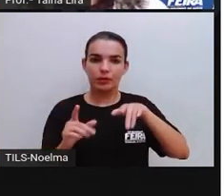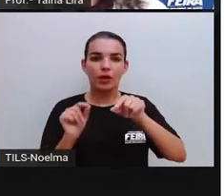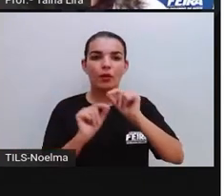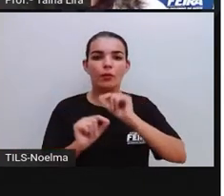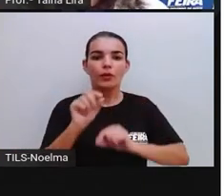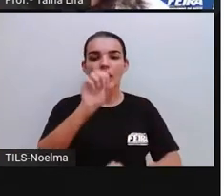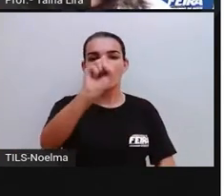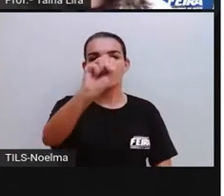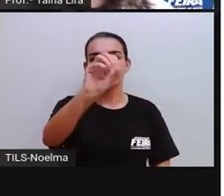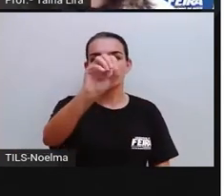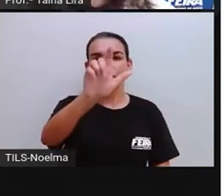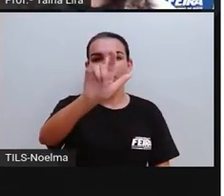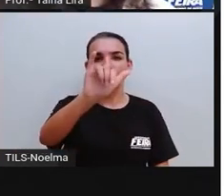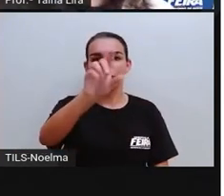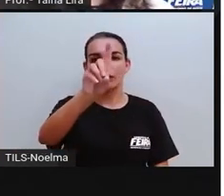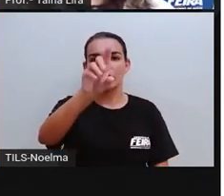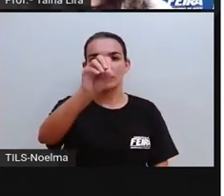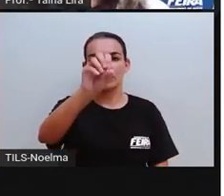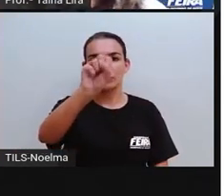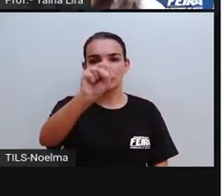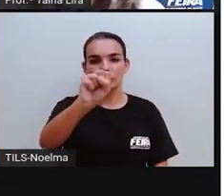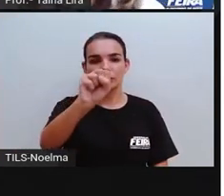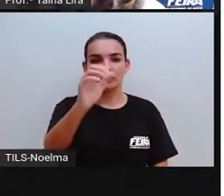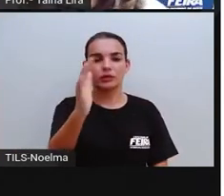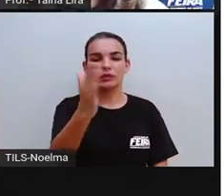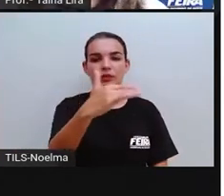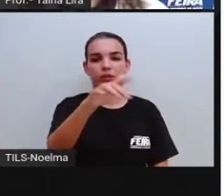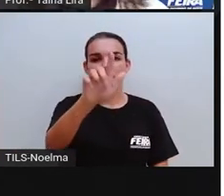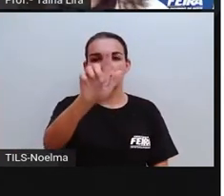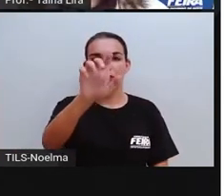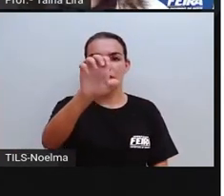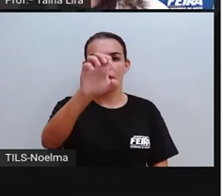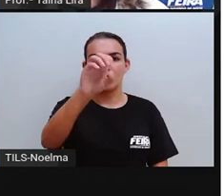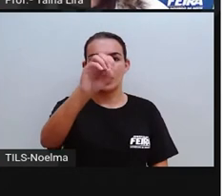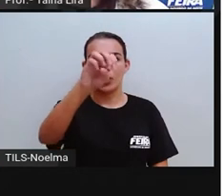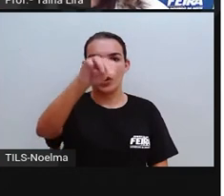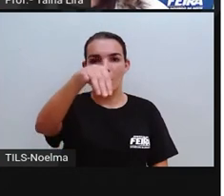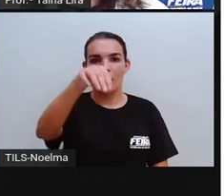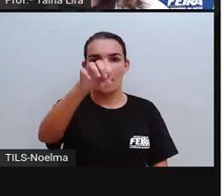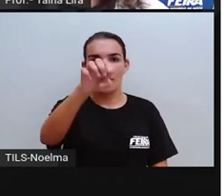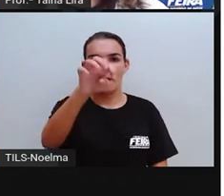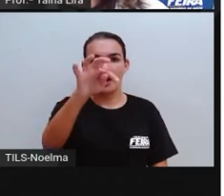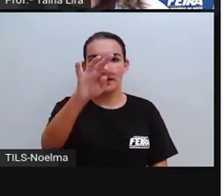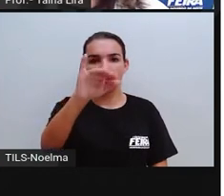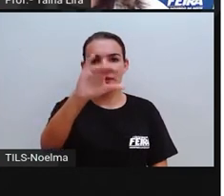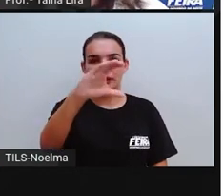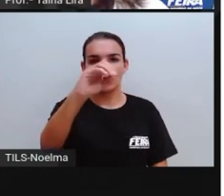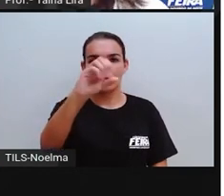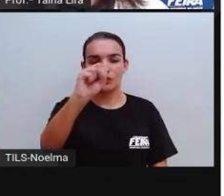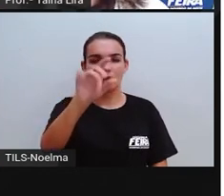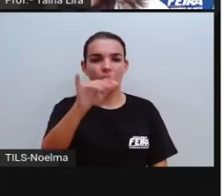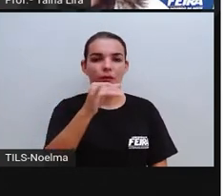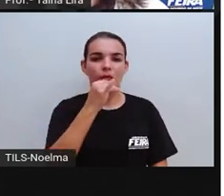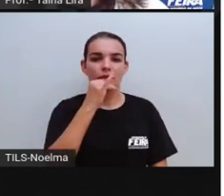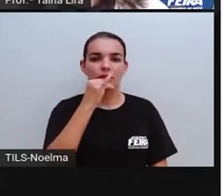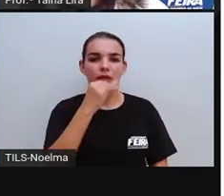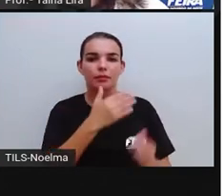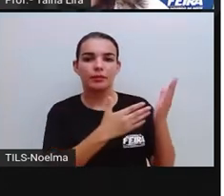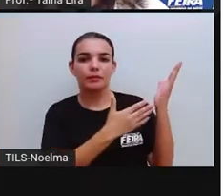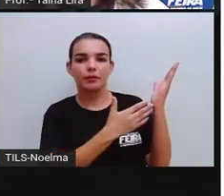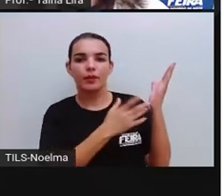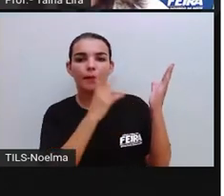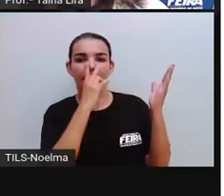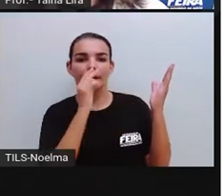geométricos. Pró? Não entendi. Ó, vamos lá, temos um exemplo aqui, ó. Como é o nome dessa